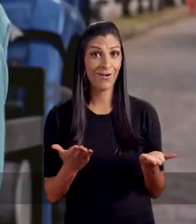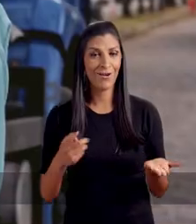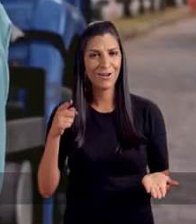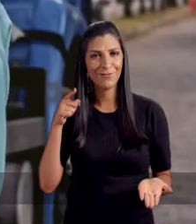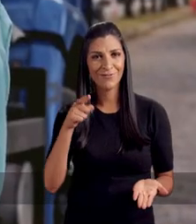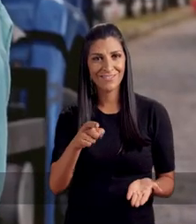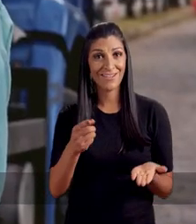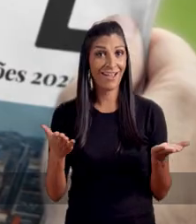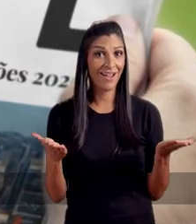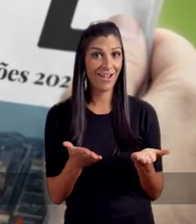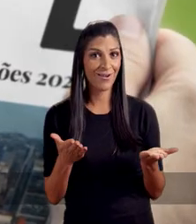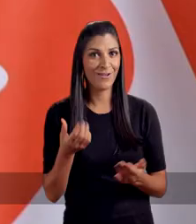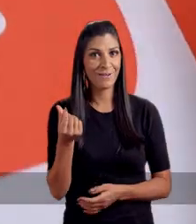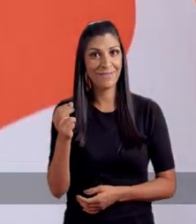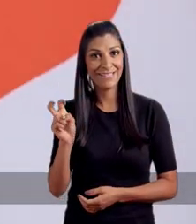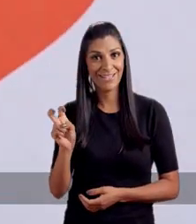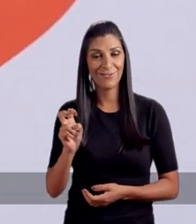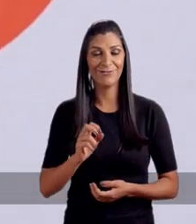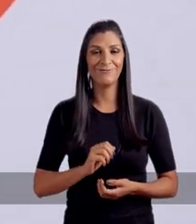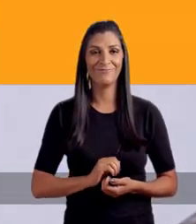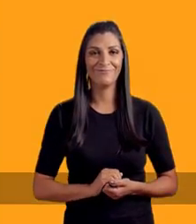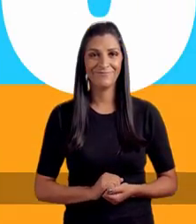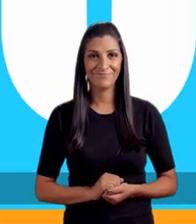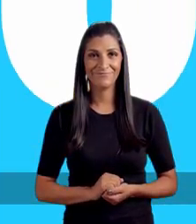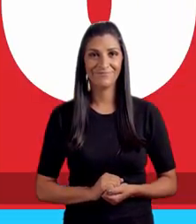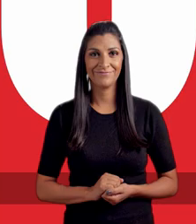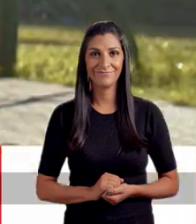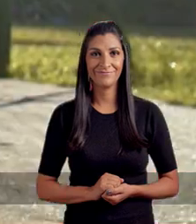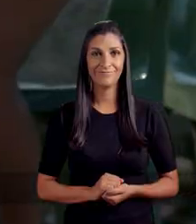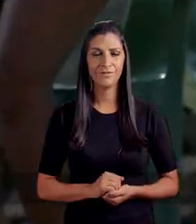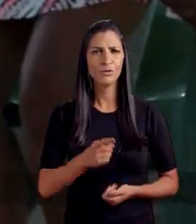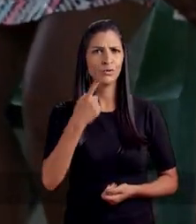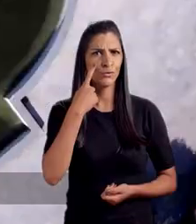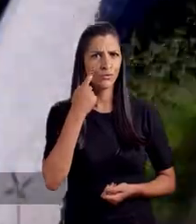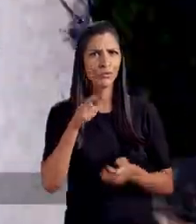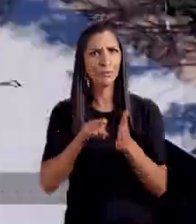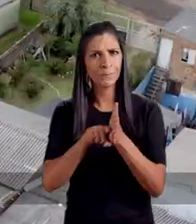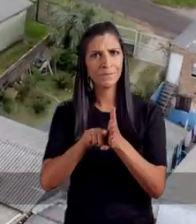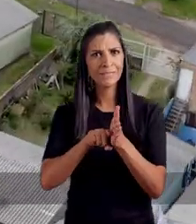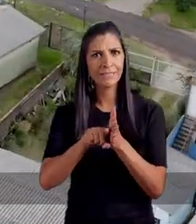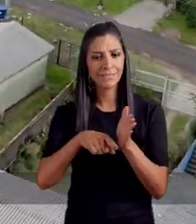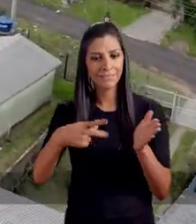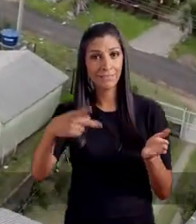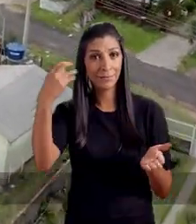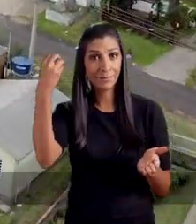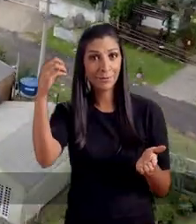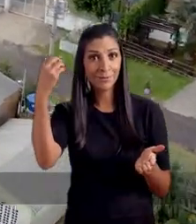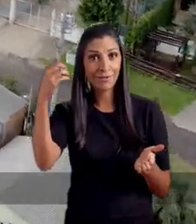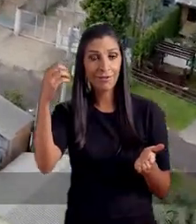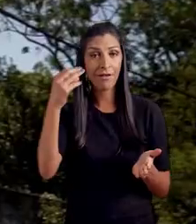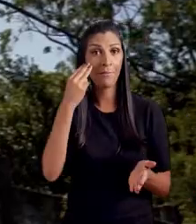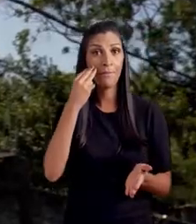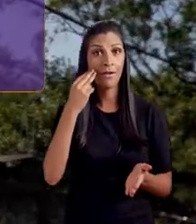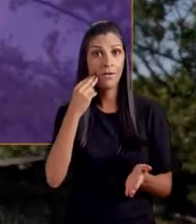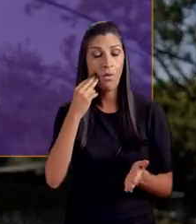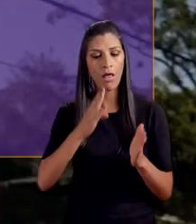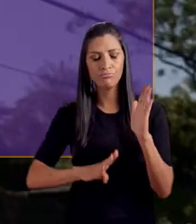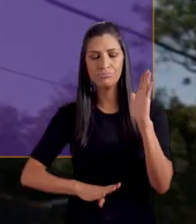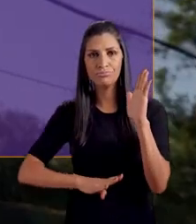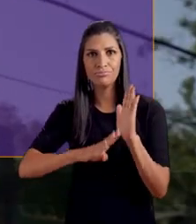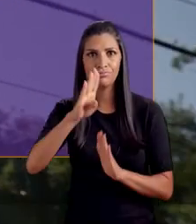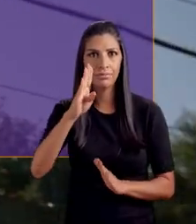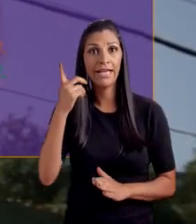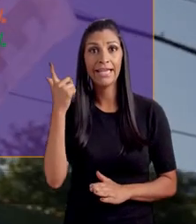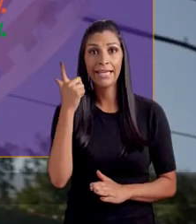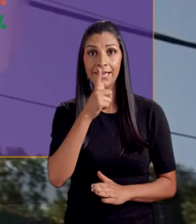Agora é contigo. Agora é meia-cinco. Manu! Tu viu as últimas pesquisas em Porto Alegre? A Manuela está na